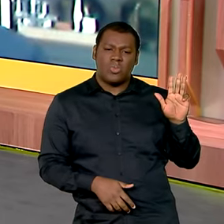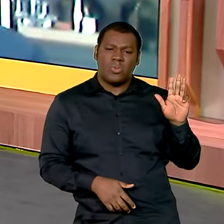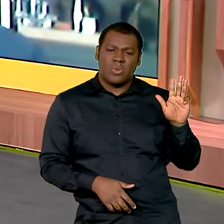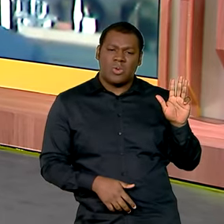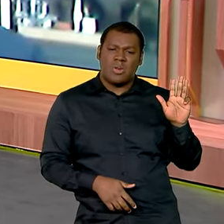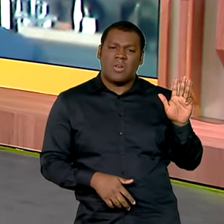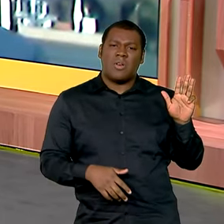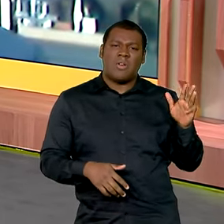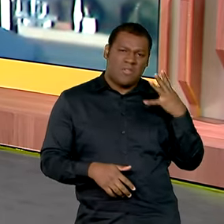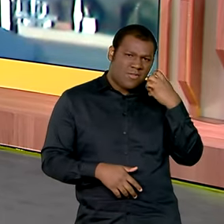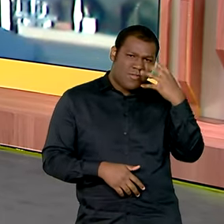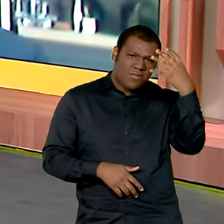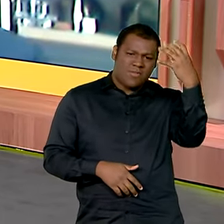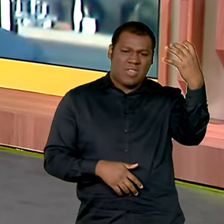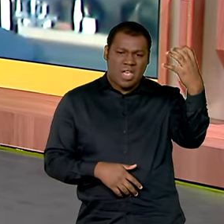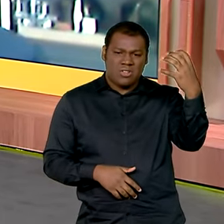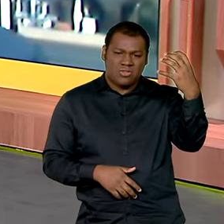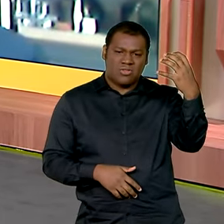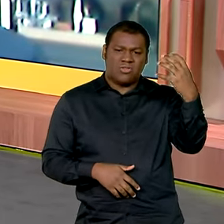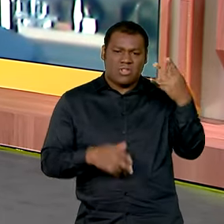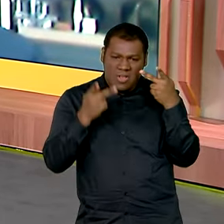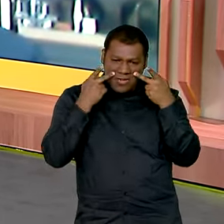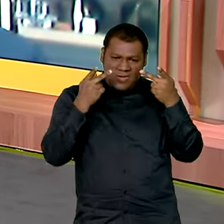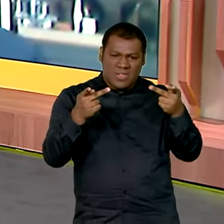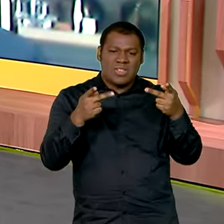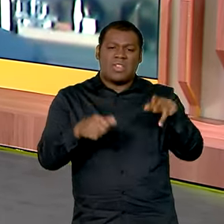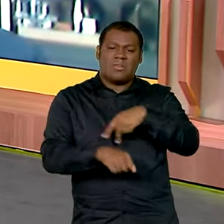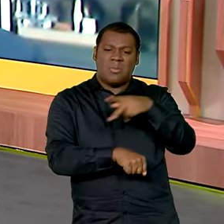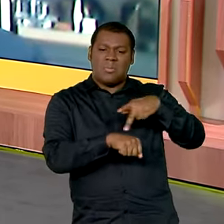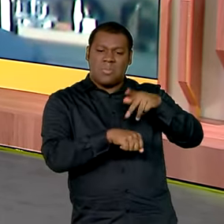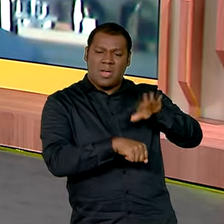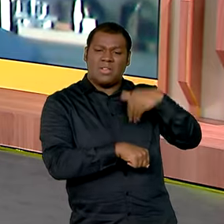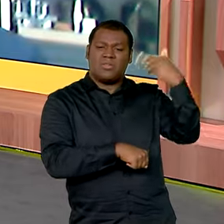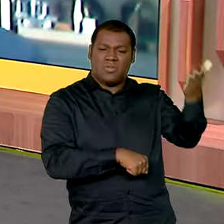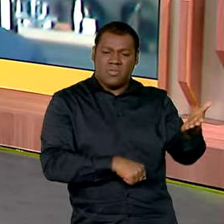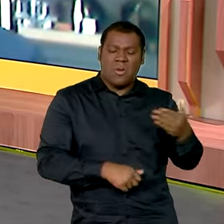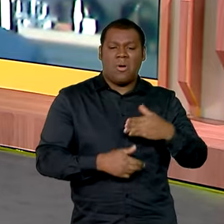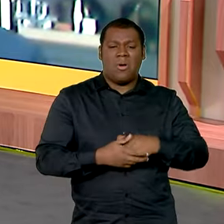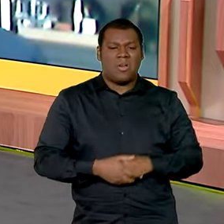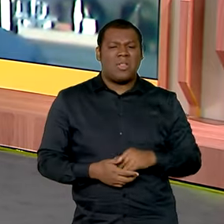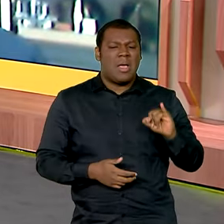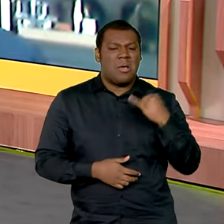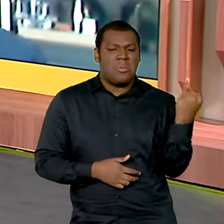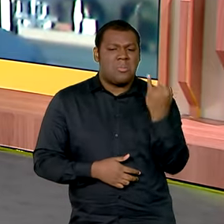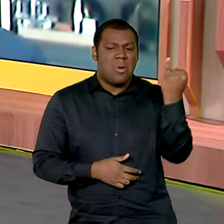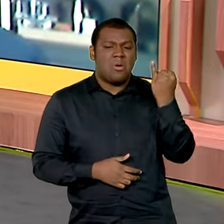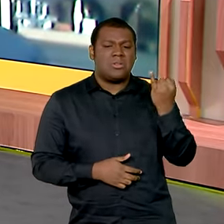geral, uma viagem para outro país, uma visita de Estado a outro país.